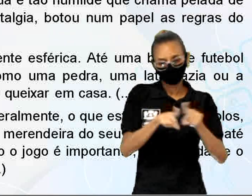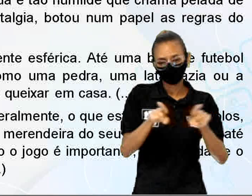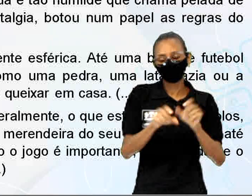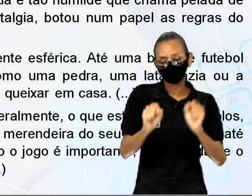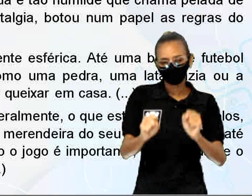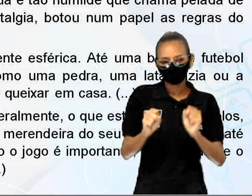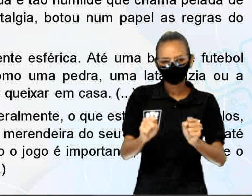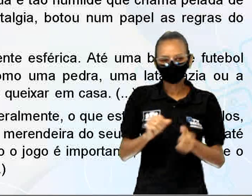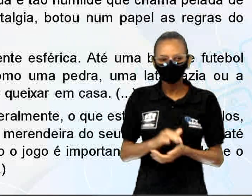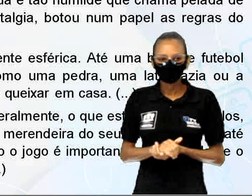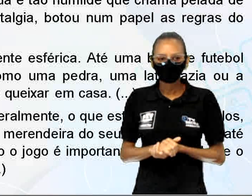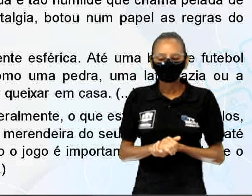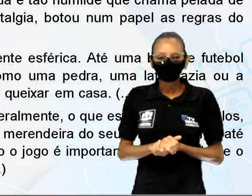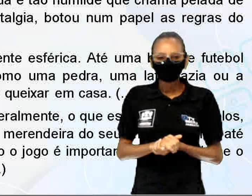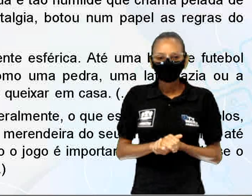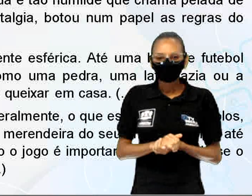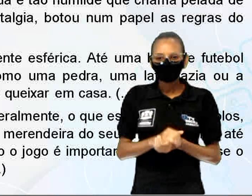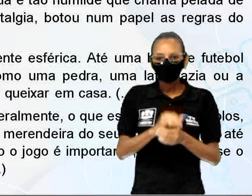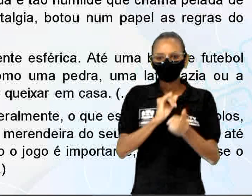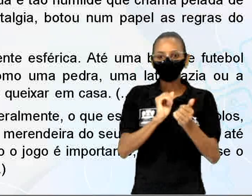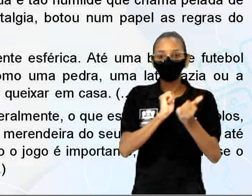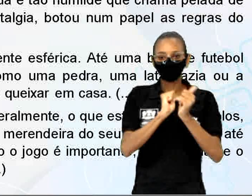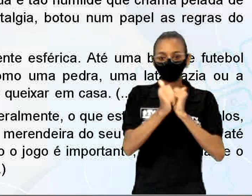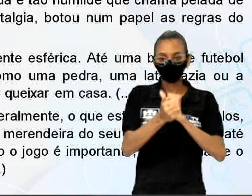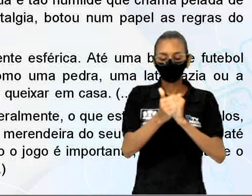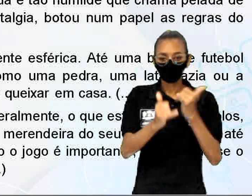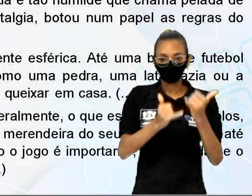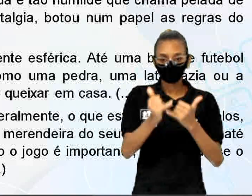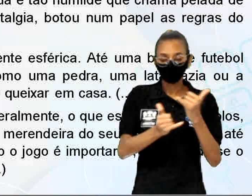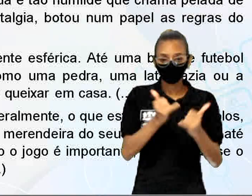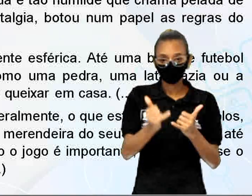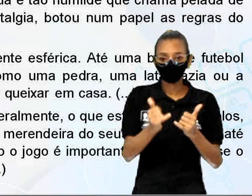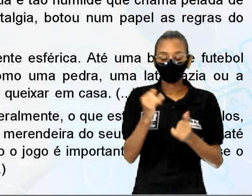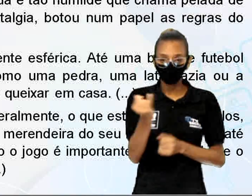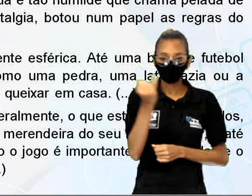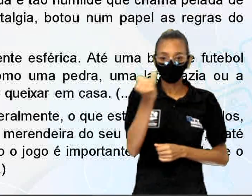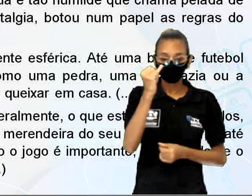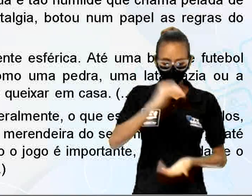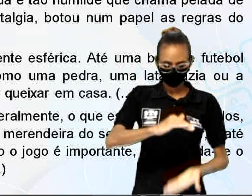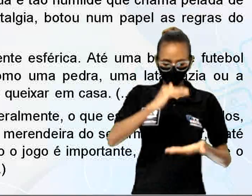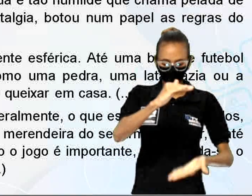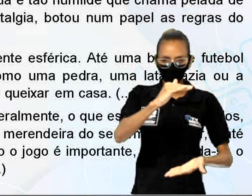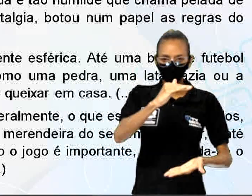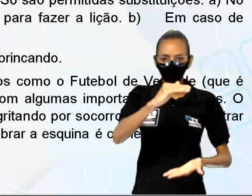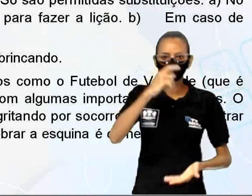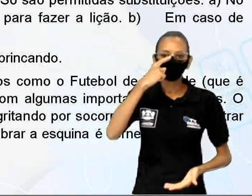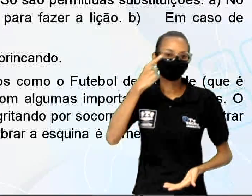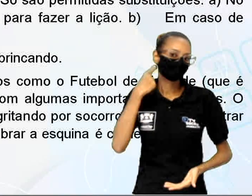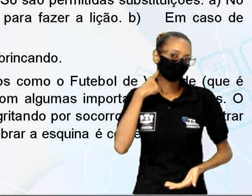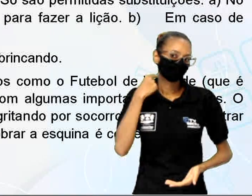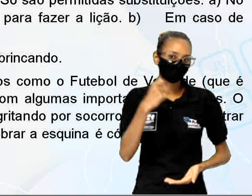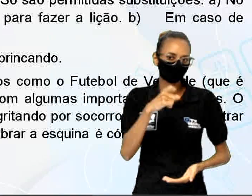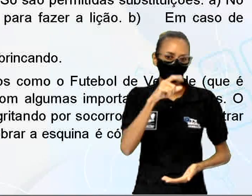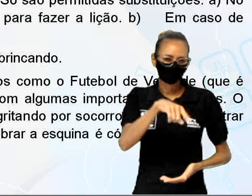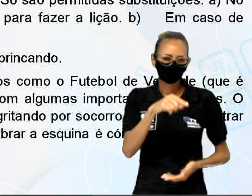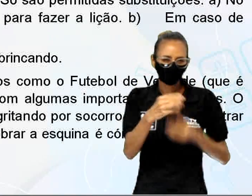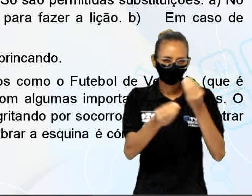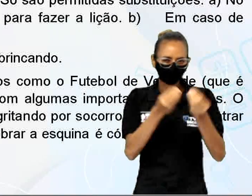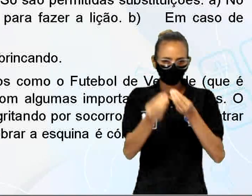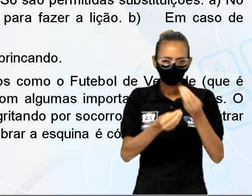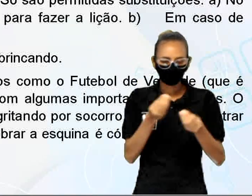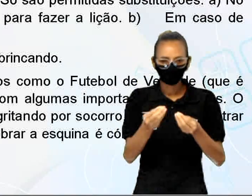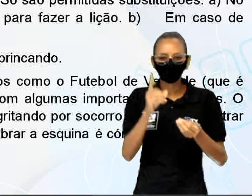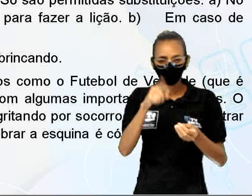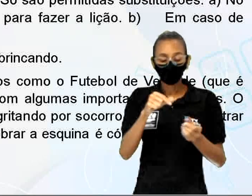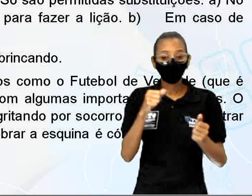Quando o jogo é importante, recomenda-se o uso de latas de lixo, cheias para aguentarem o impacto. Do